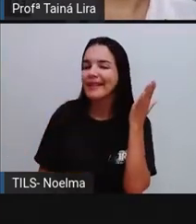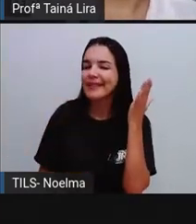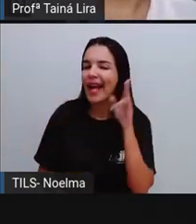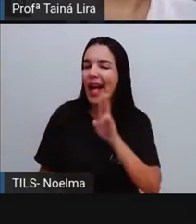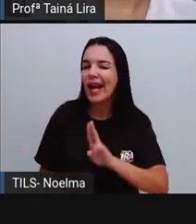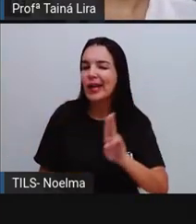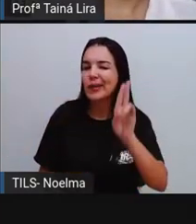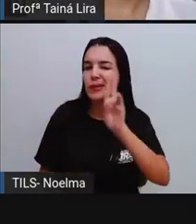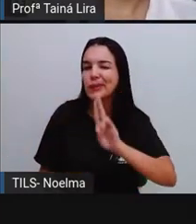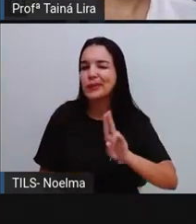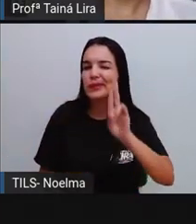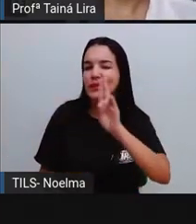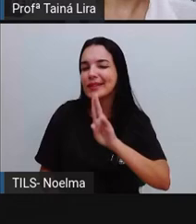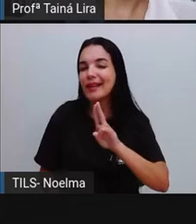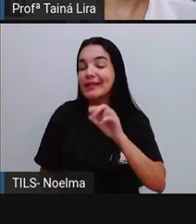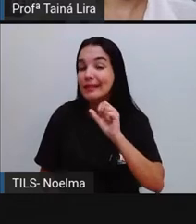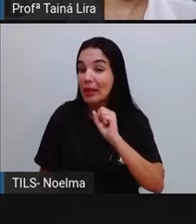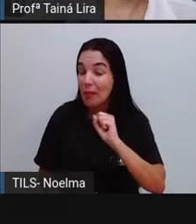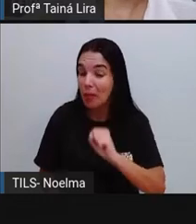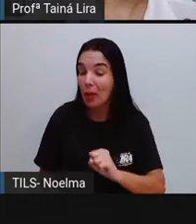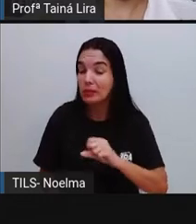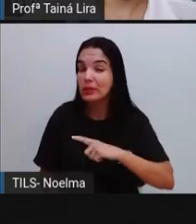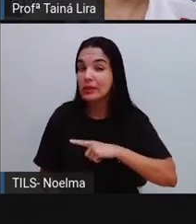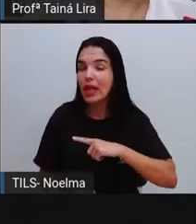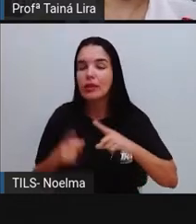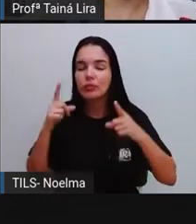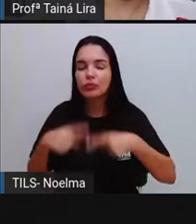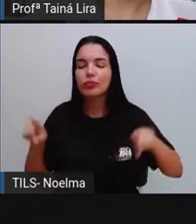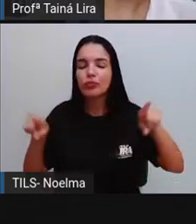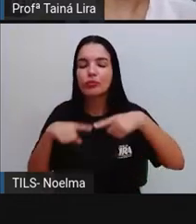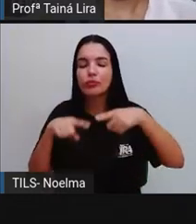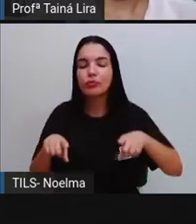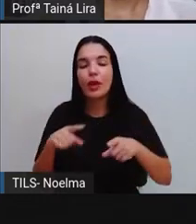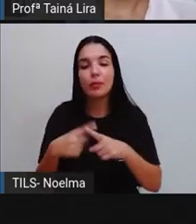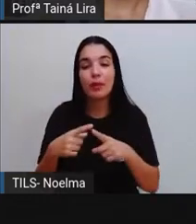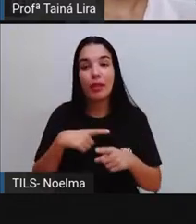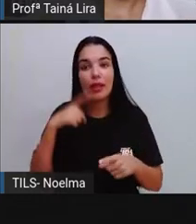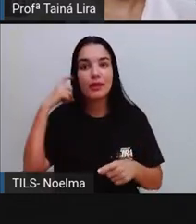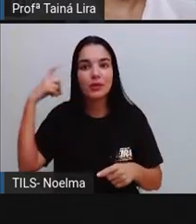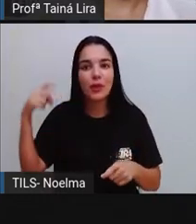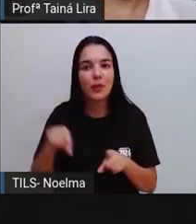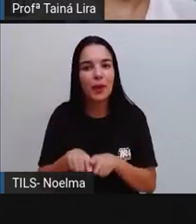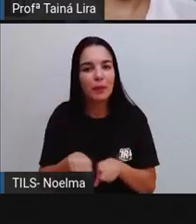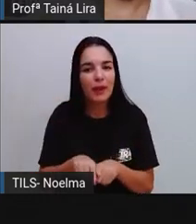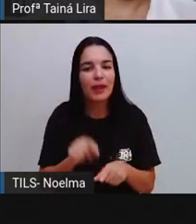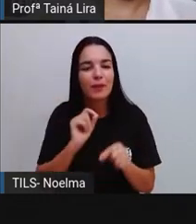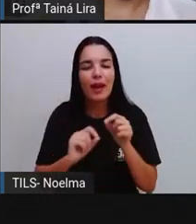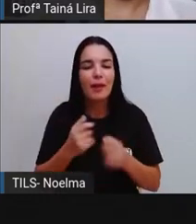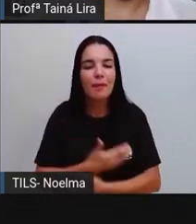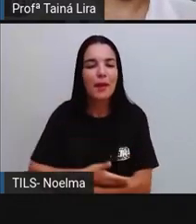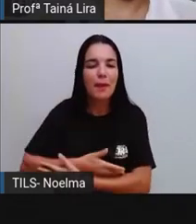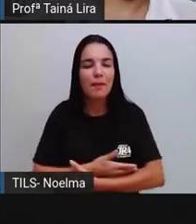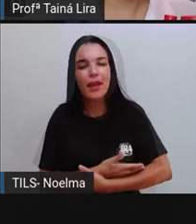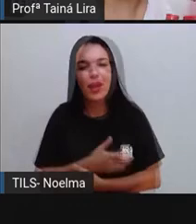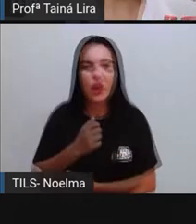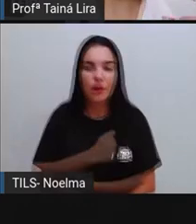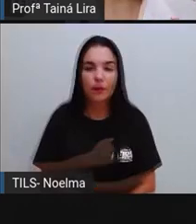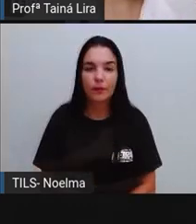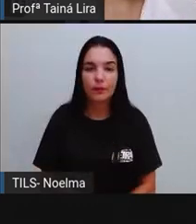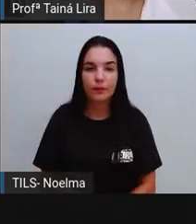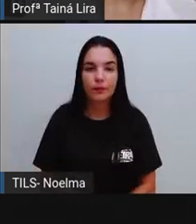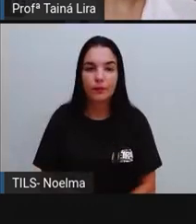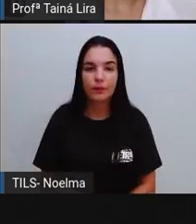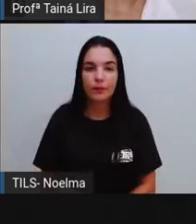usa, Também pode ser um instrumento musical, Porque faz som, Né? Geralmente, Os bebês gostam muito,